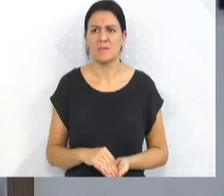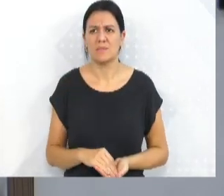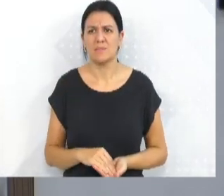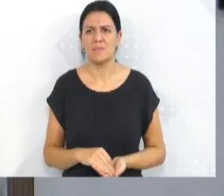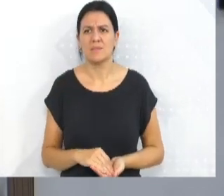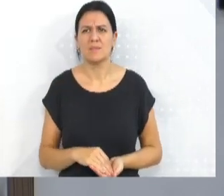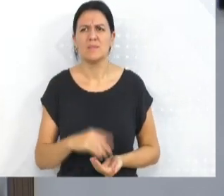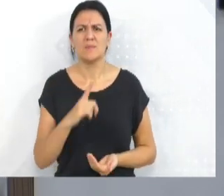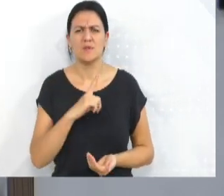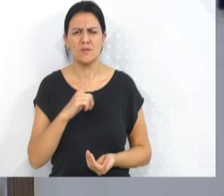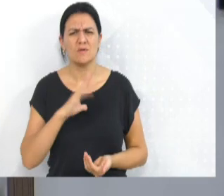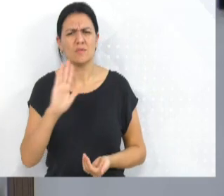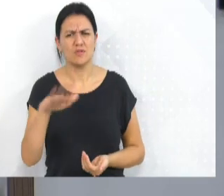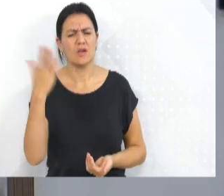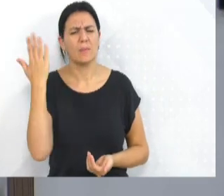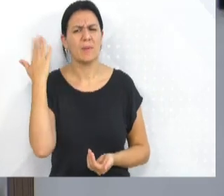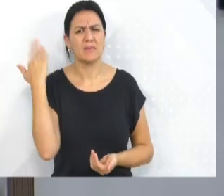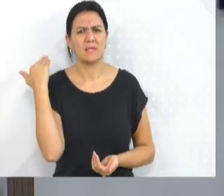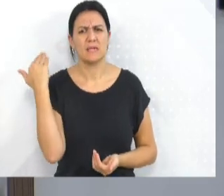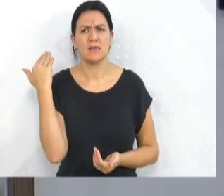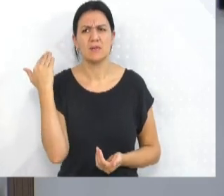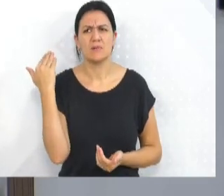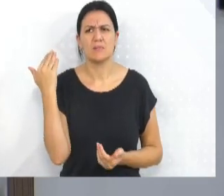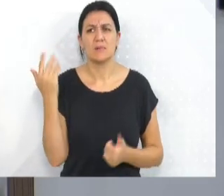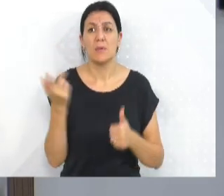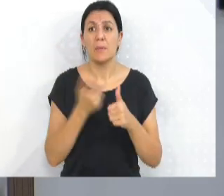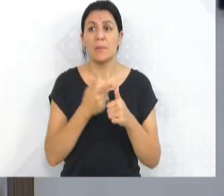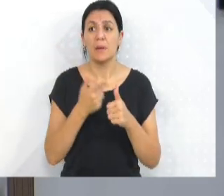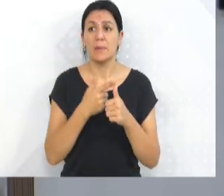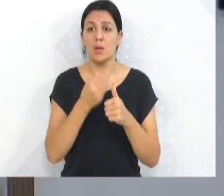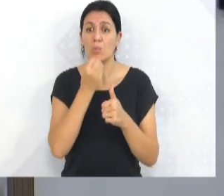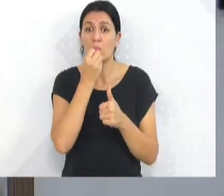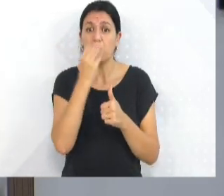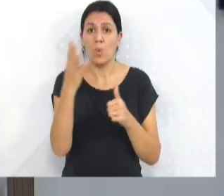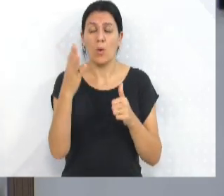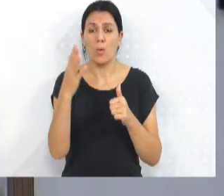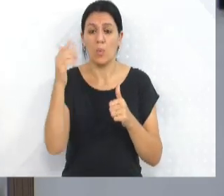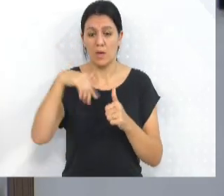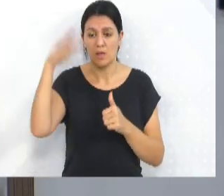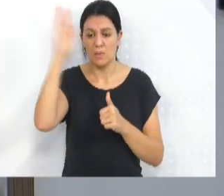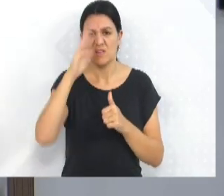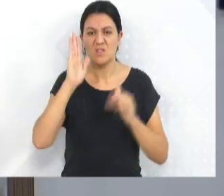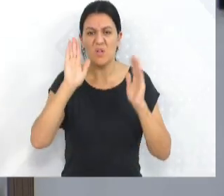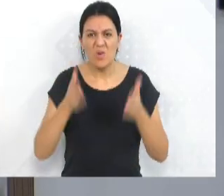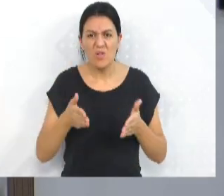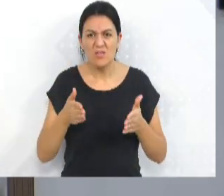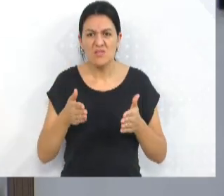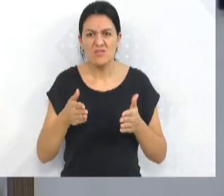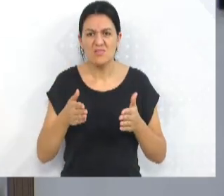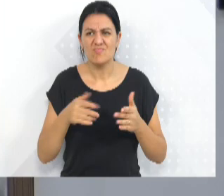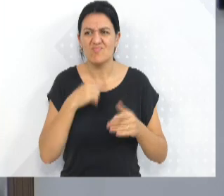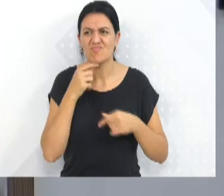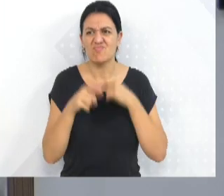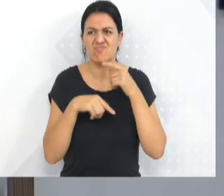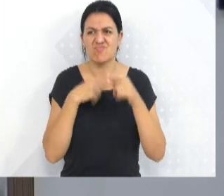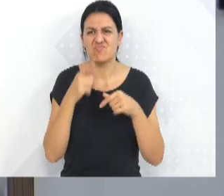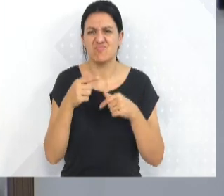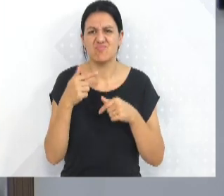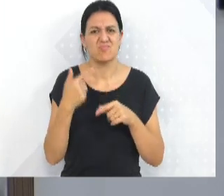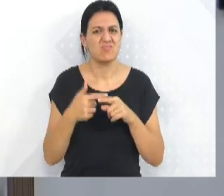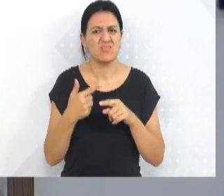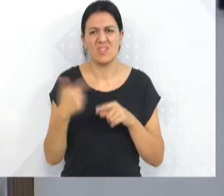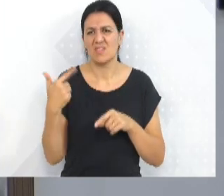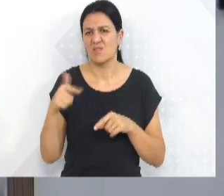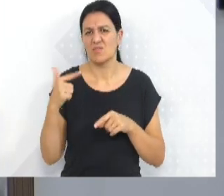já tivemos um transporte de primeira linha, considerado no Brasil, para hoje estarmos questionando um transporte melhor que quando nós não temos.